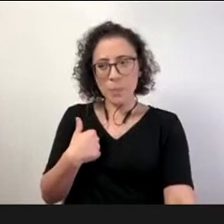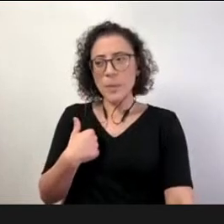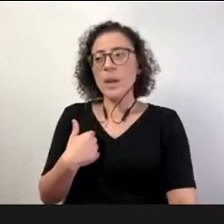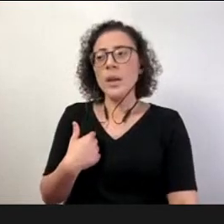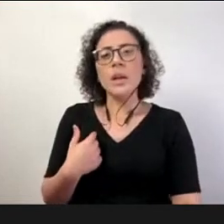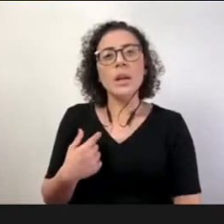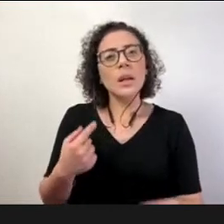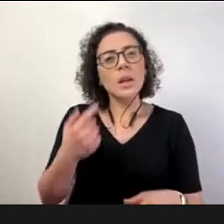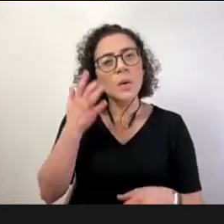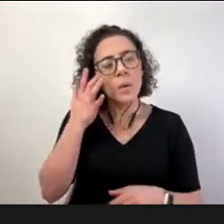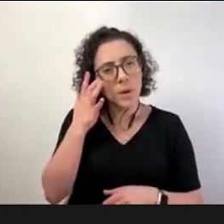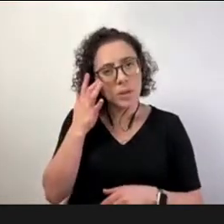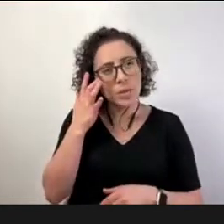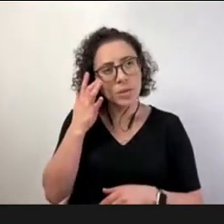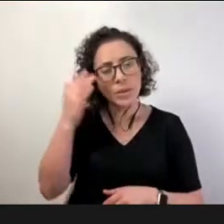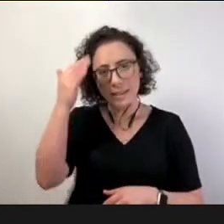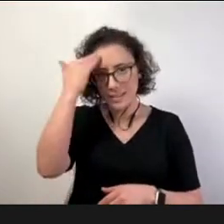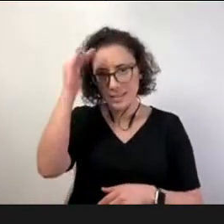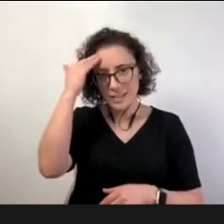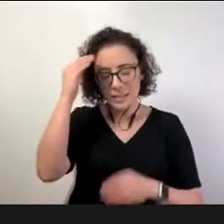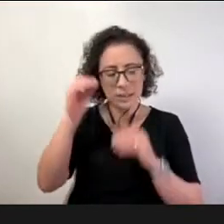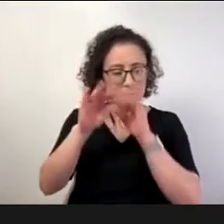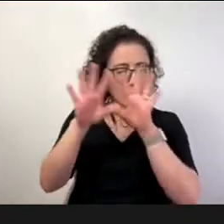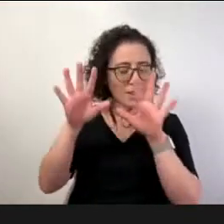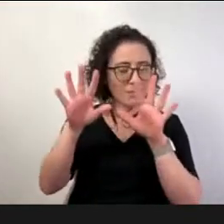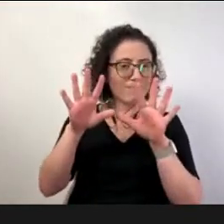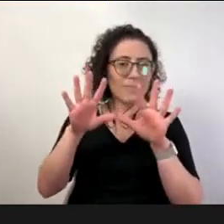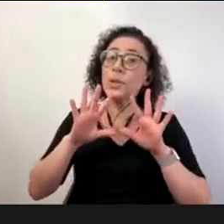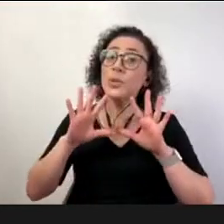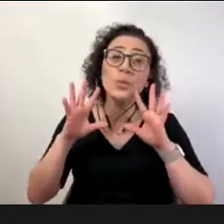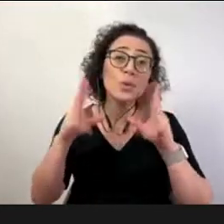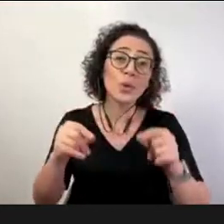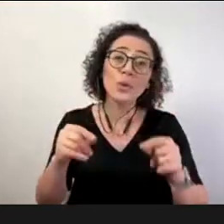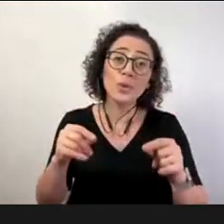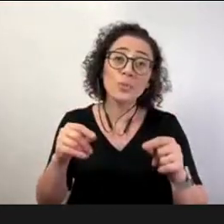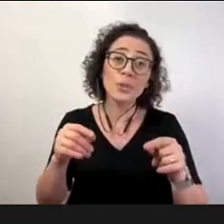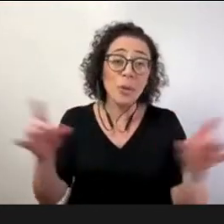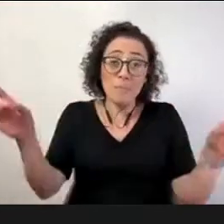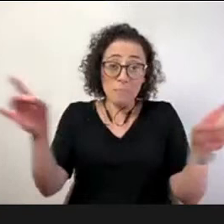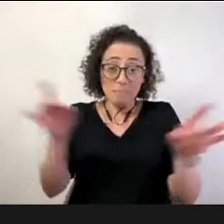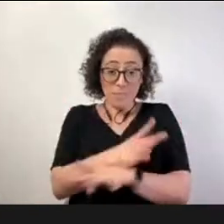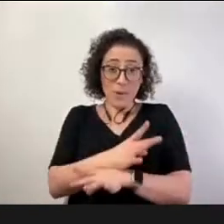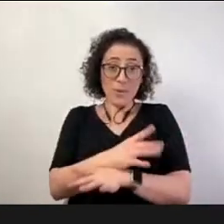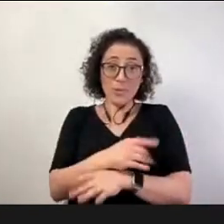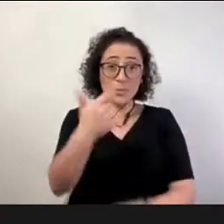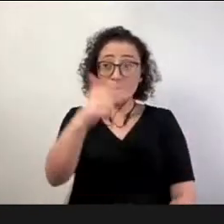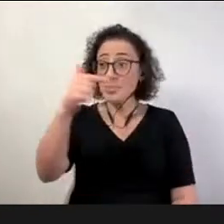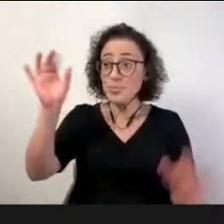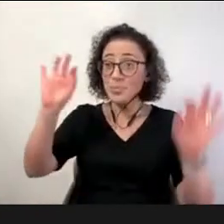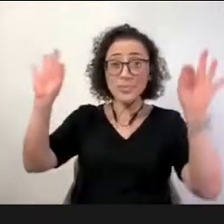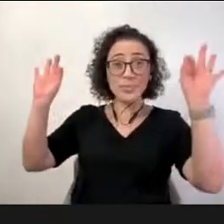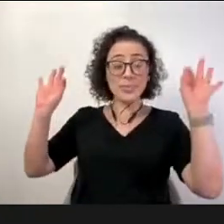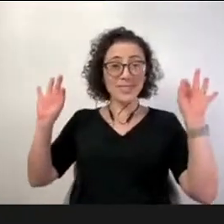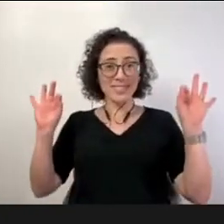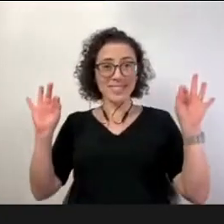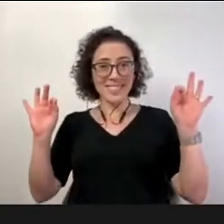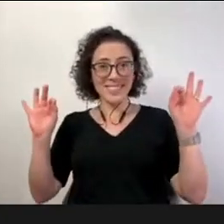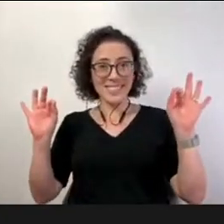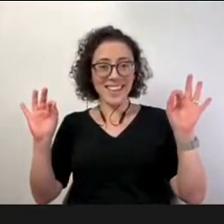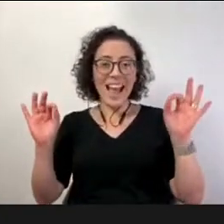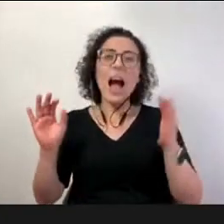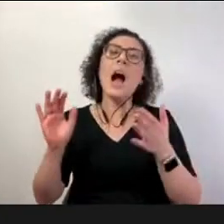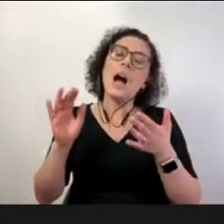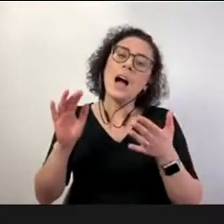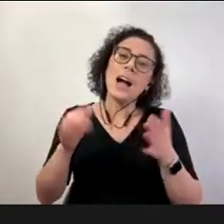momento é de que estava todo mundo aprendendo a gente estava num contexto em que apesar de alguns sinais estarem disponíveis